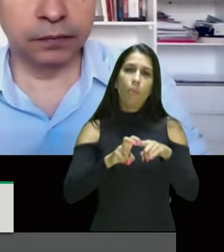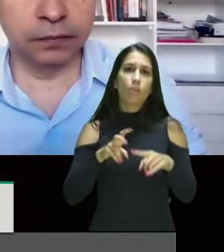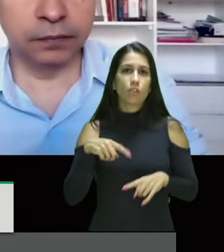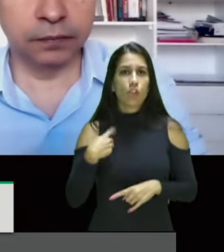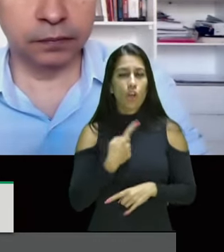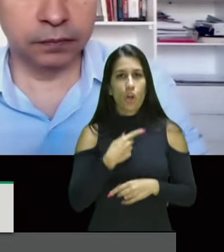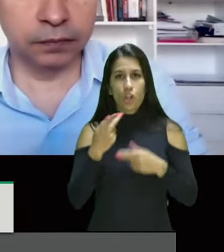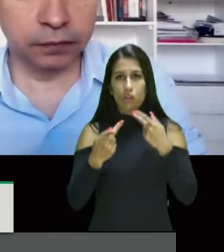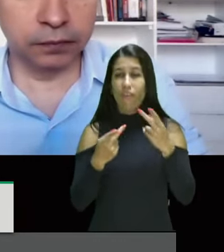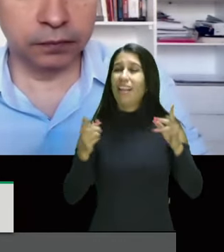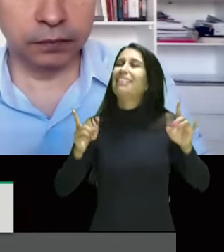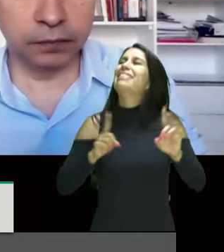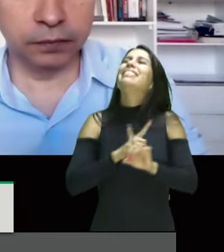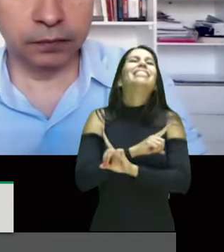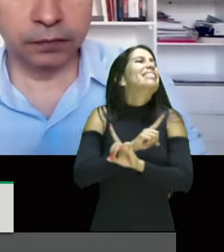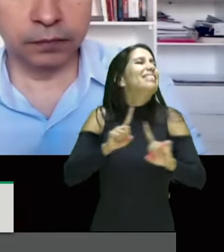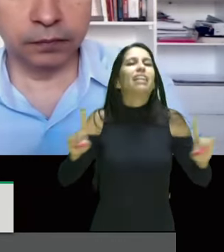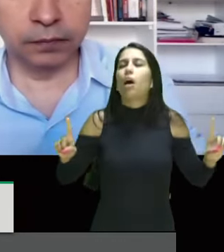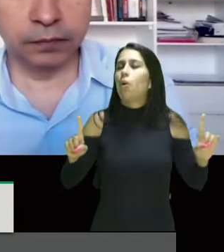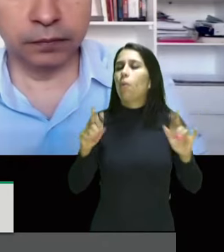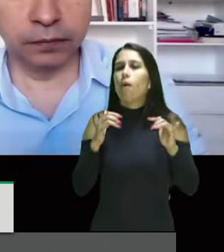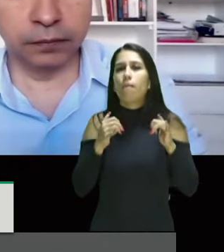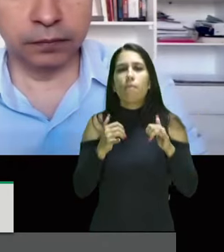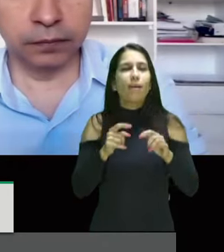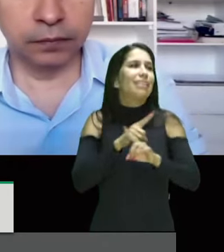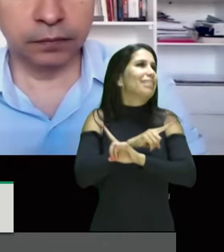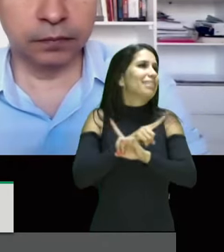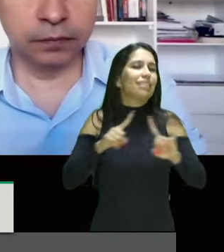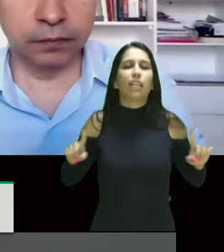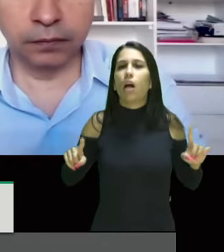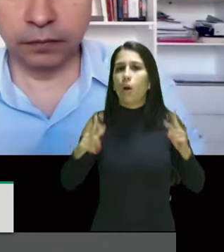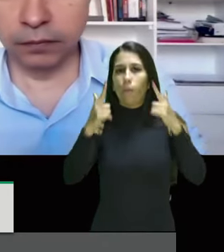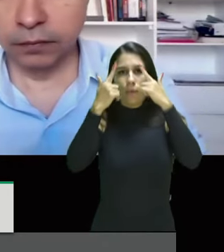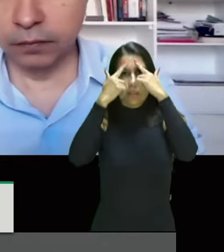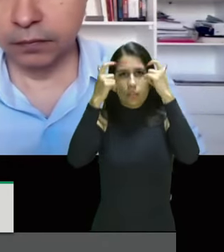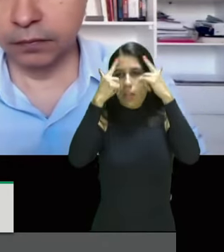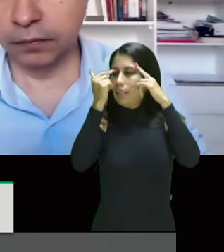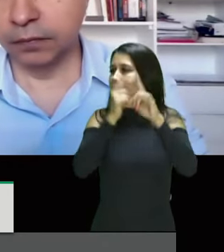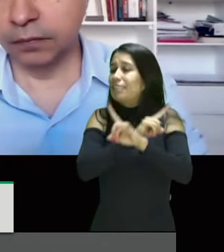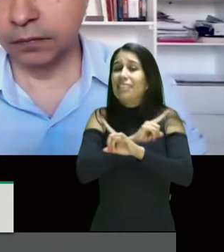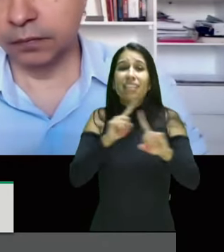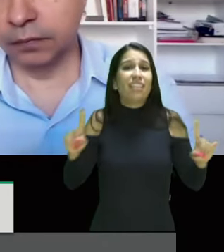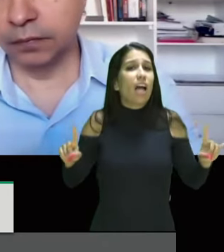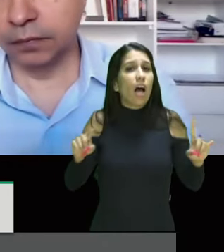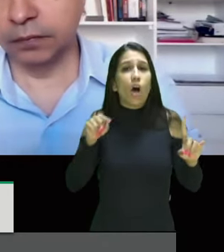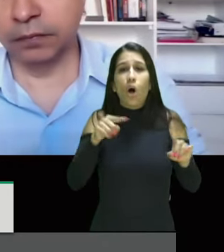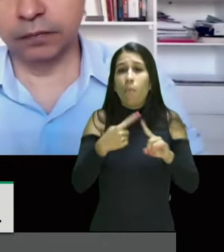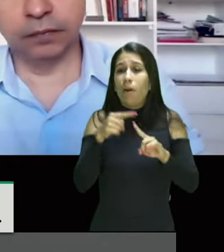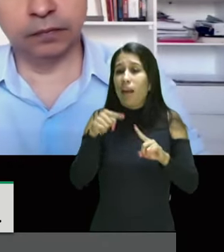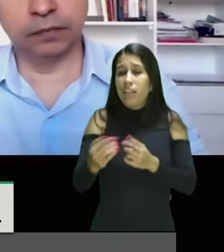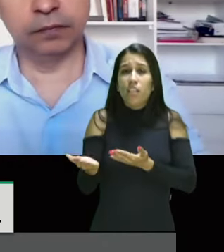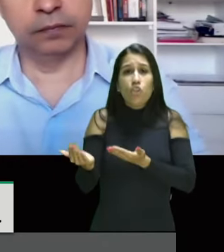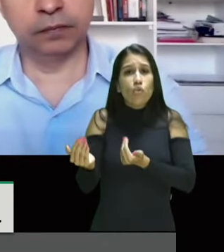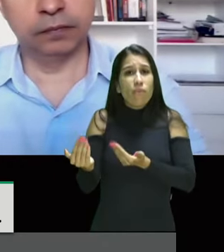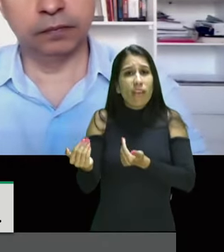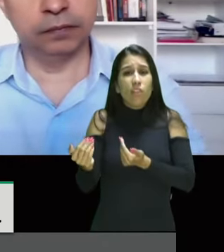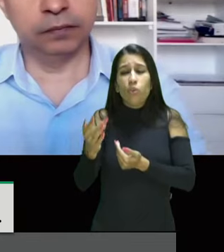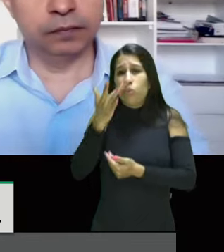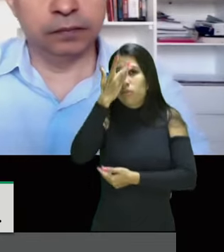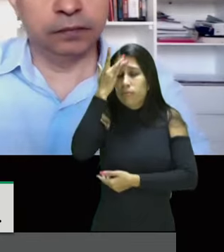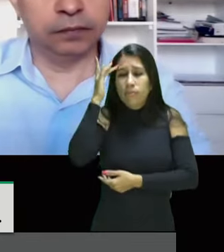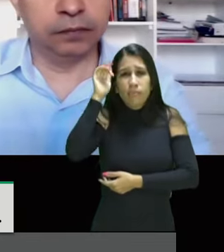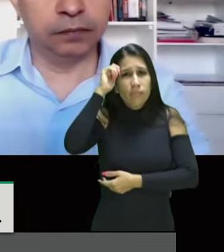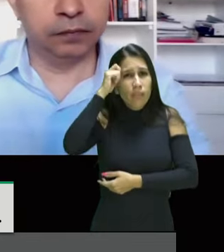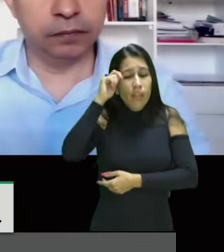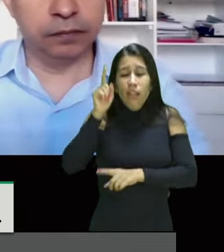não as armas não a essa violência a nossa juventude negra e a nós mulheres negras